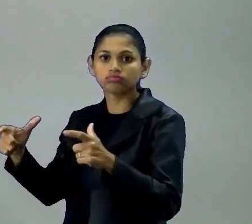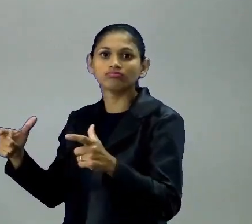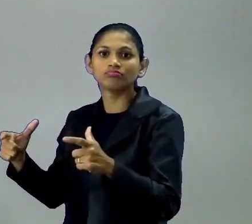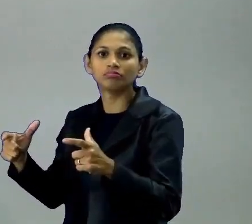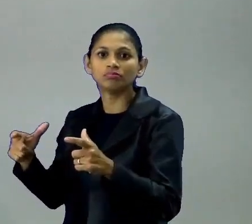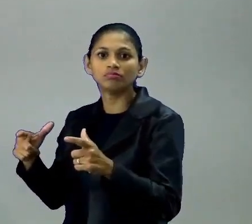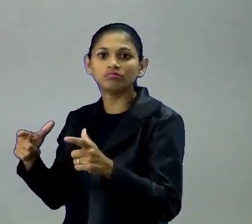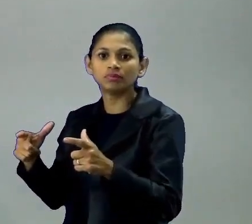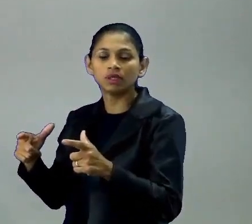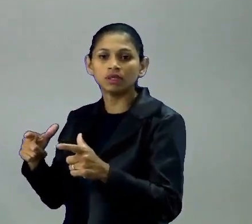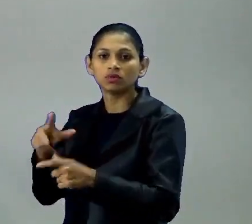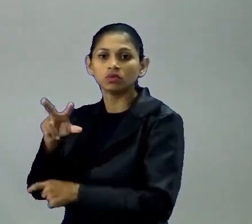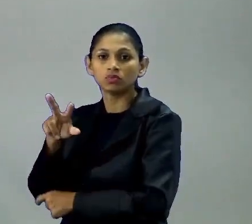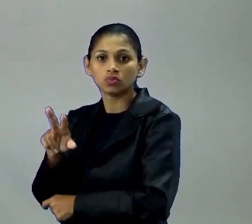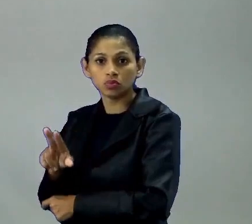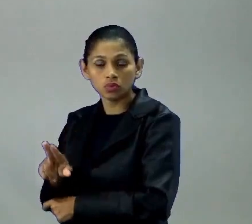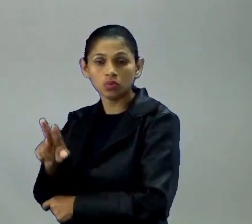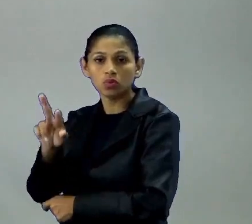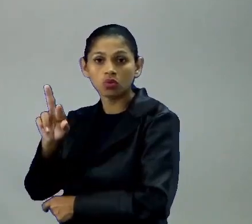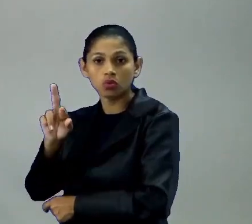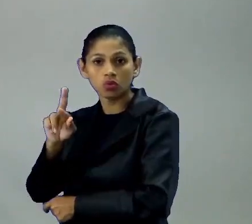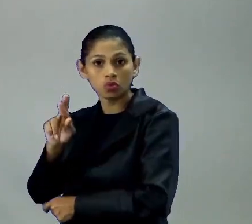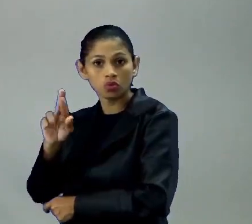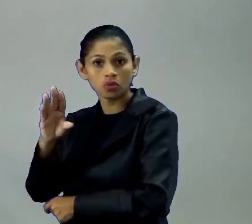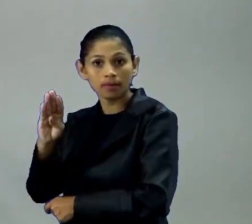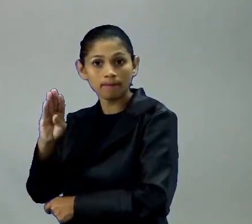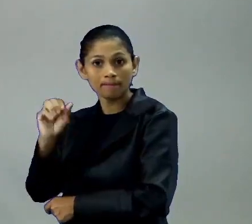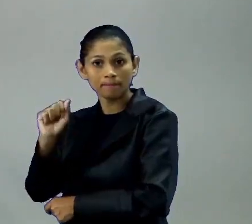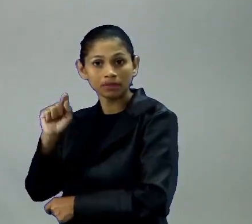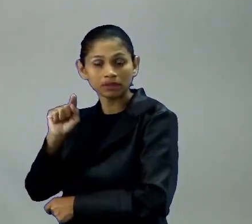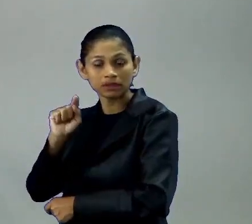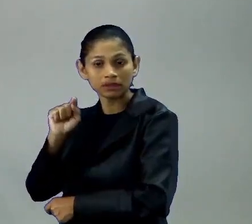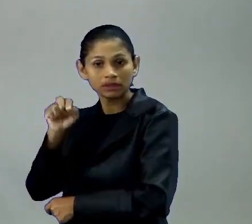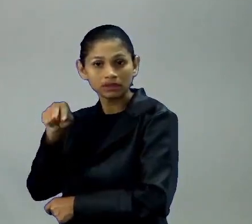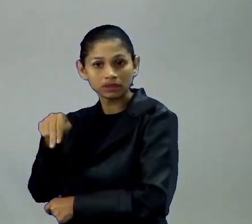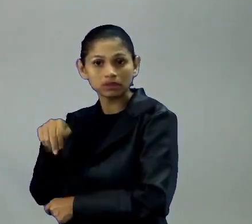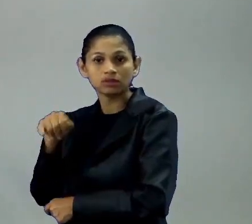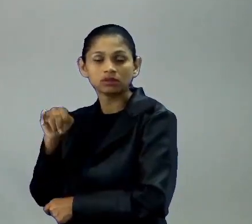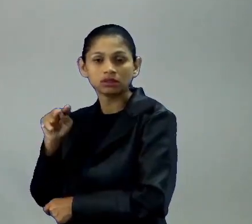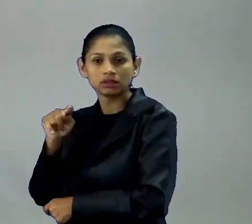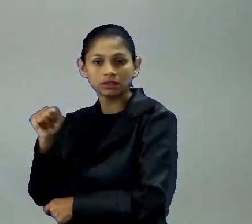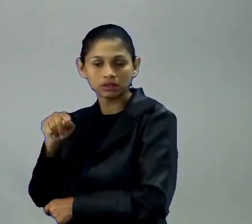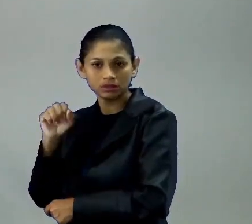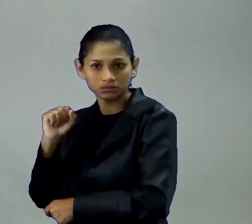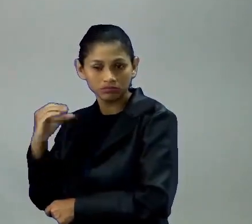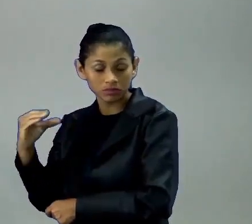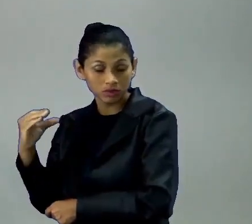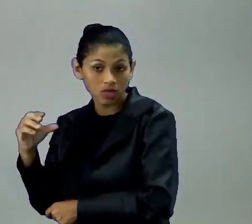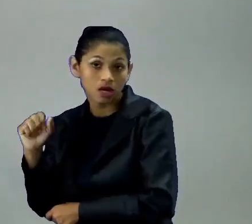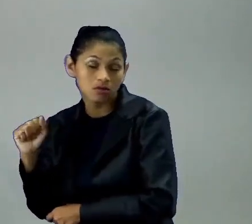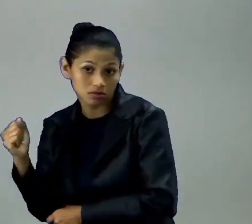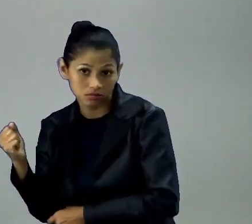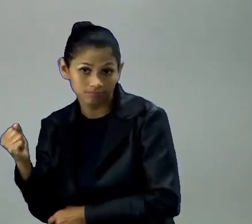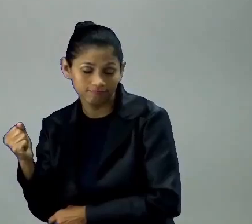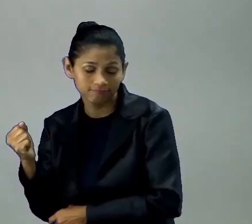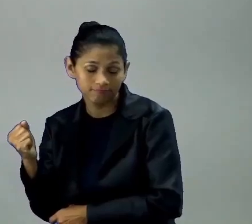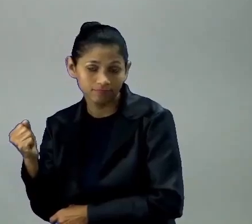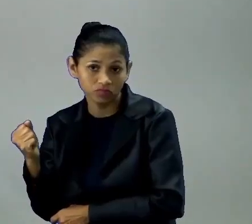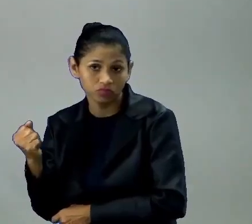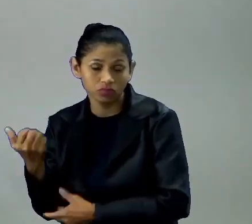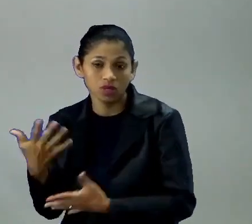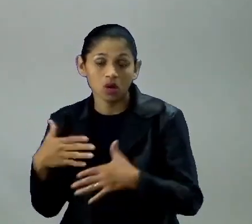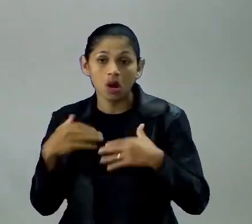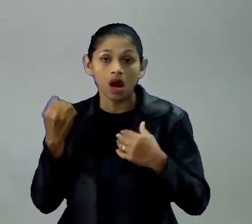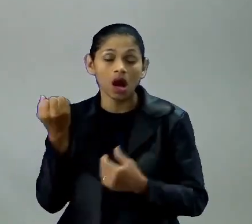Crescimento da urbanização, né, as pessoas vão começar a ocupar esses espaços nas cidades. E aí, como a gente